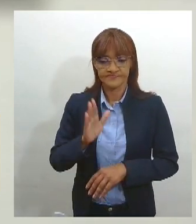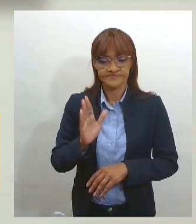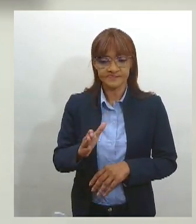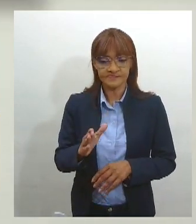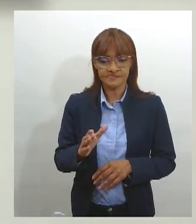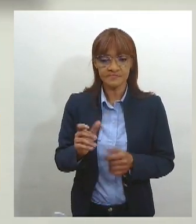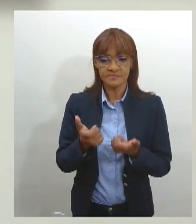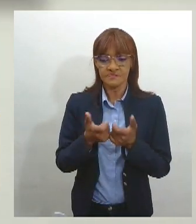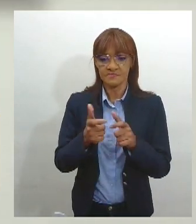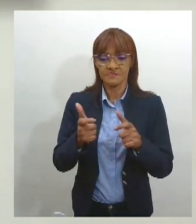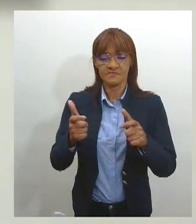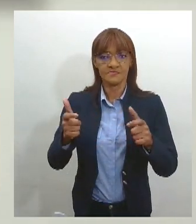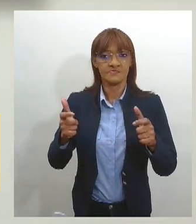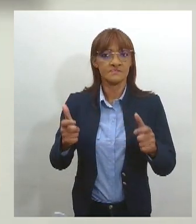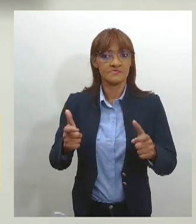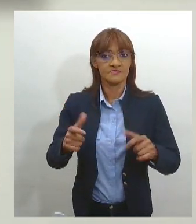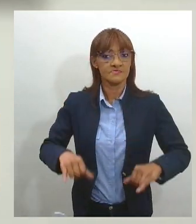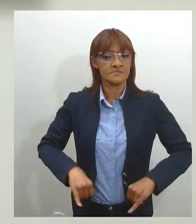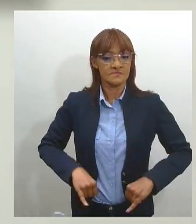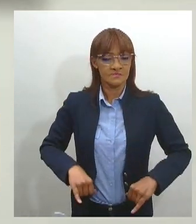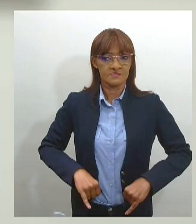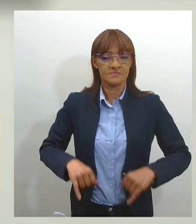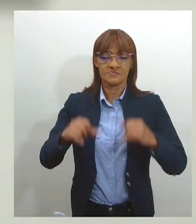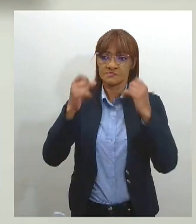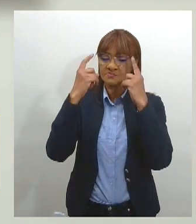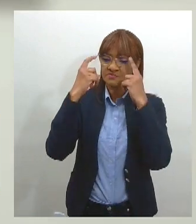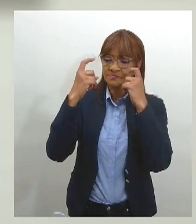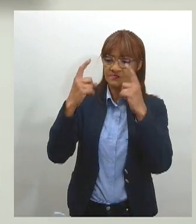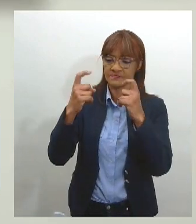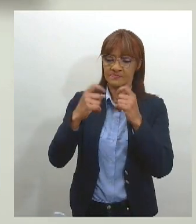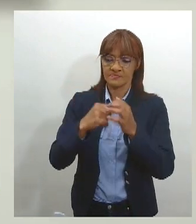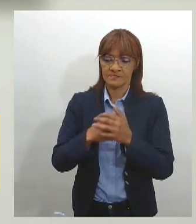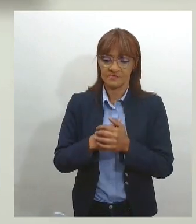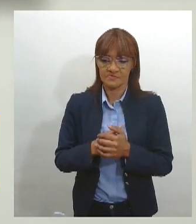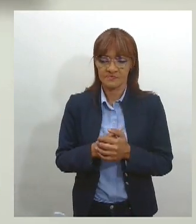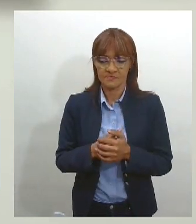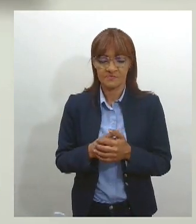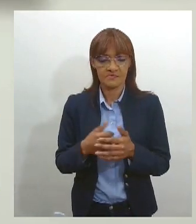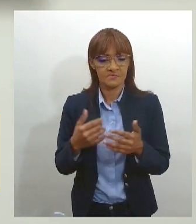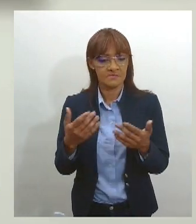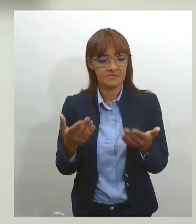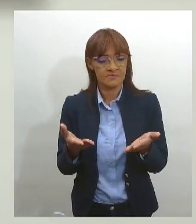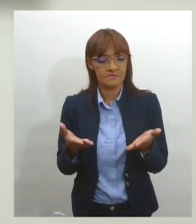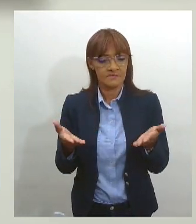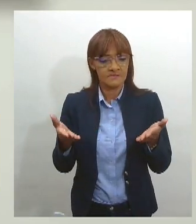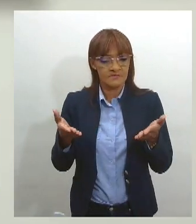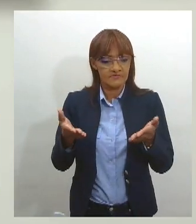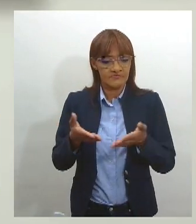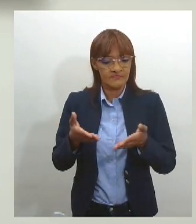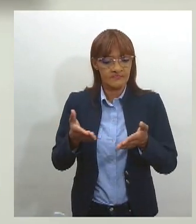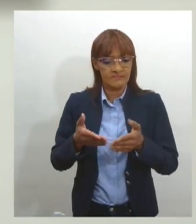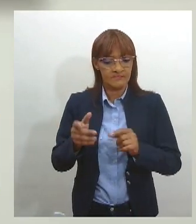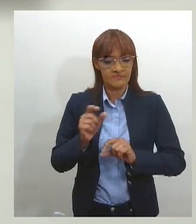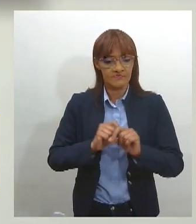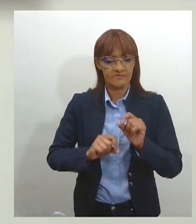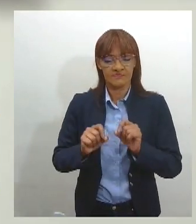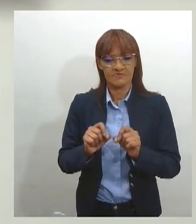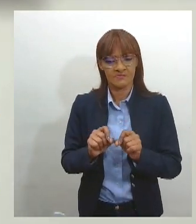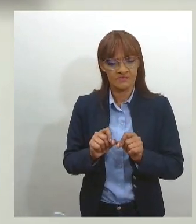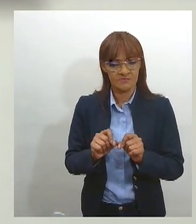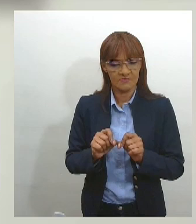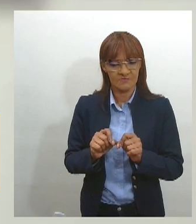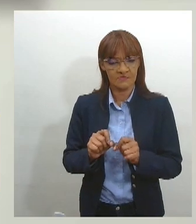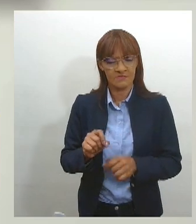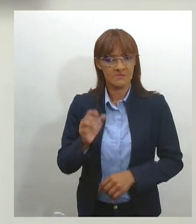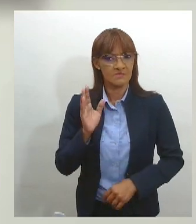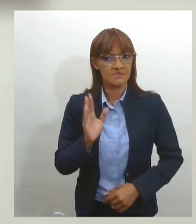de violência, né? E o centro da cidade é um local de grande movimento, né? Que tem muitas pessoas que